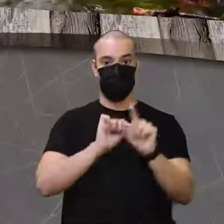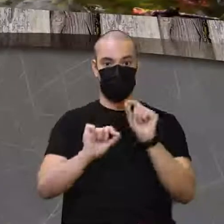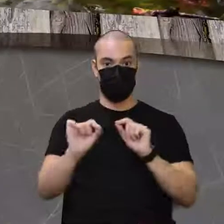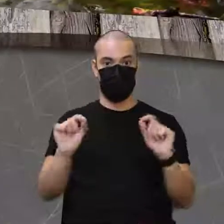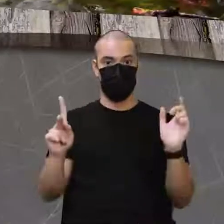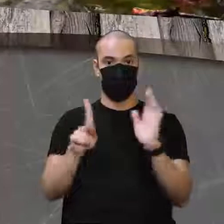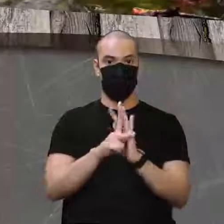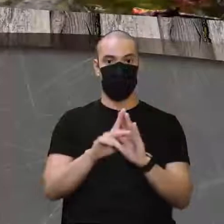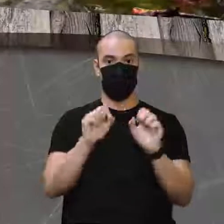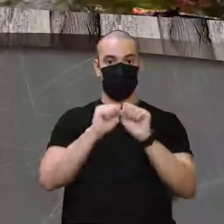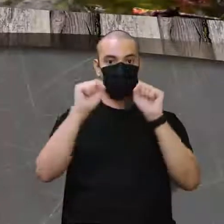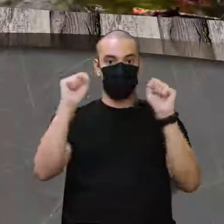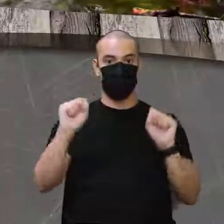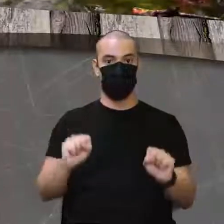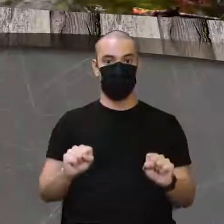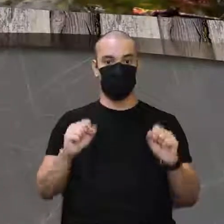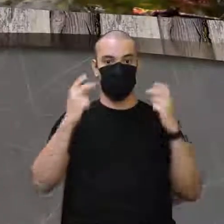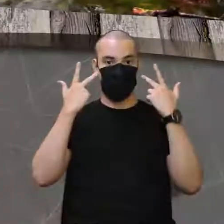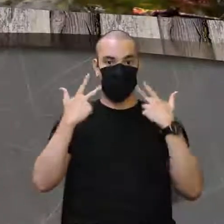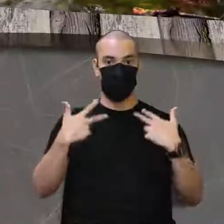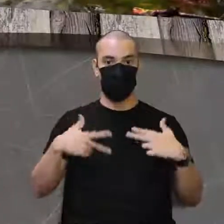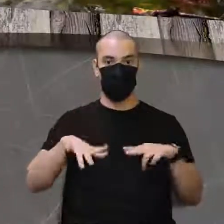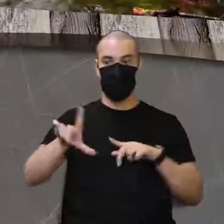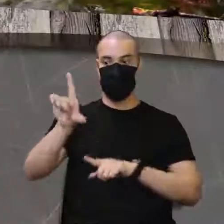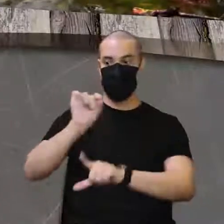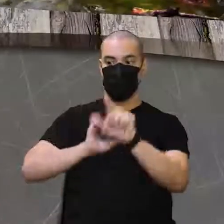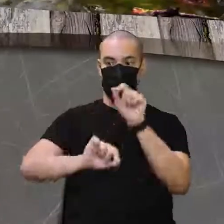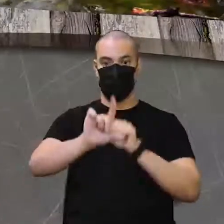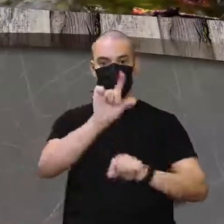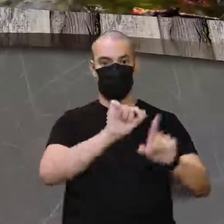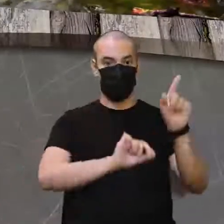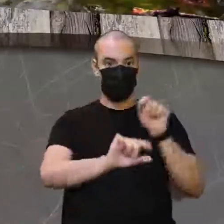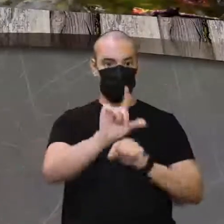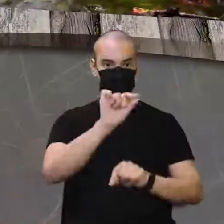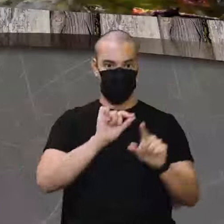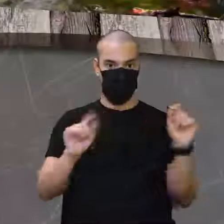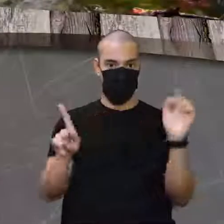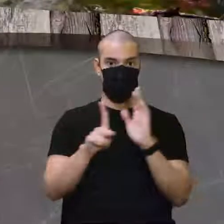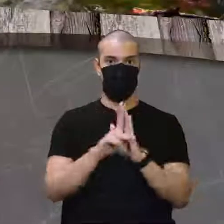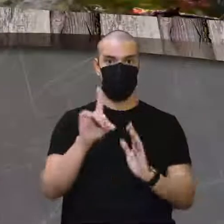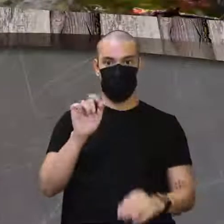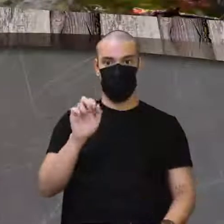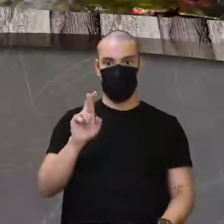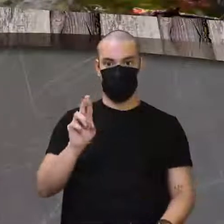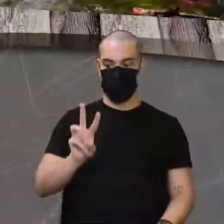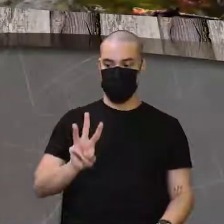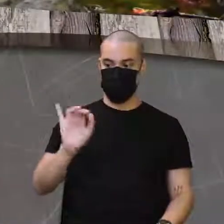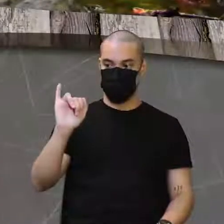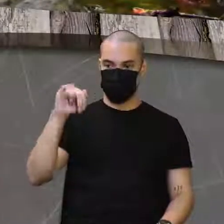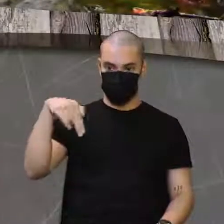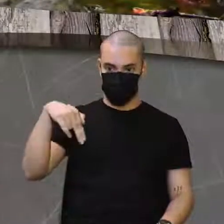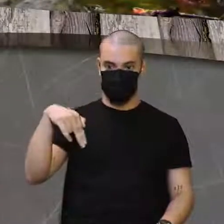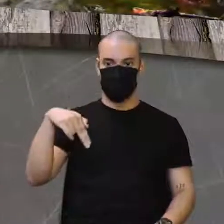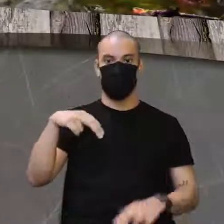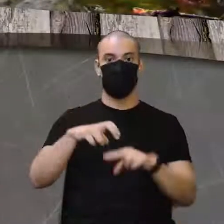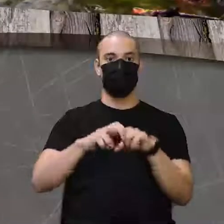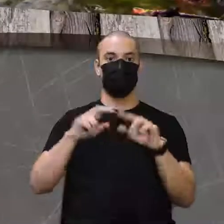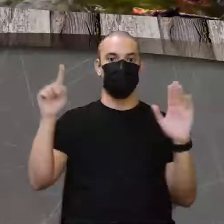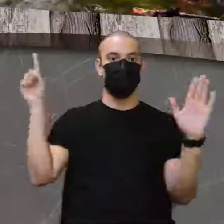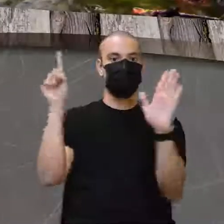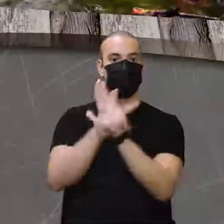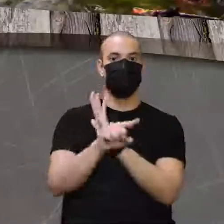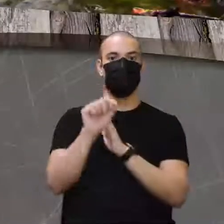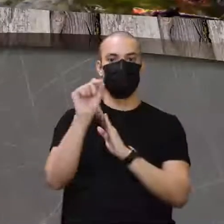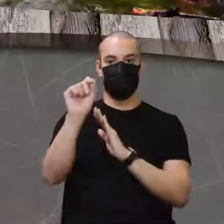Pelo sistema natural, né? Pela seleção natural que foi batizada aí por Charles Darwin, tá bom, galera? Então, a questão,